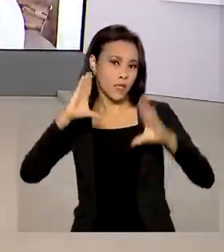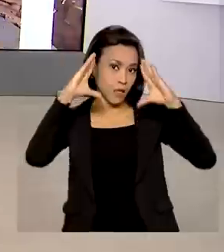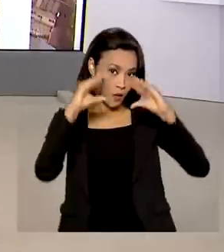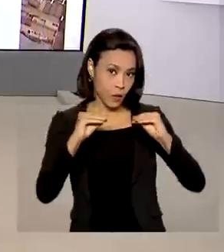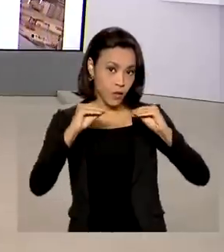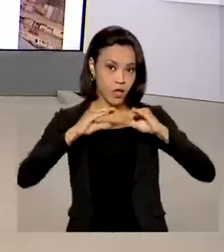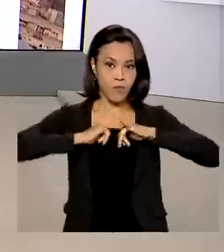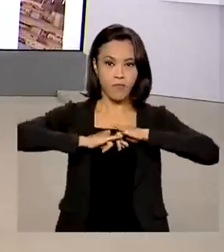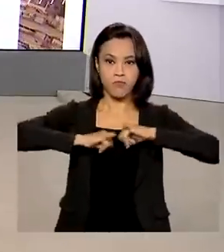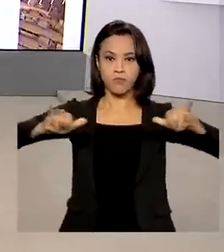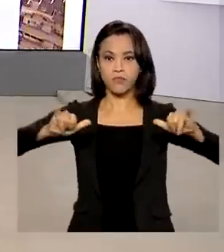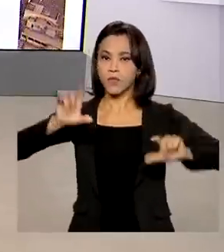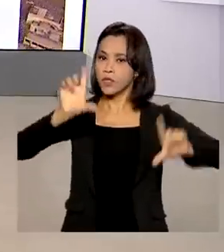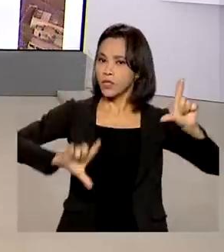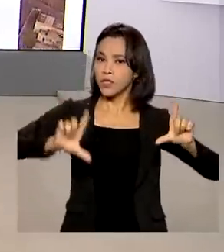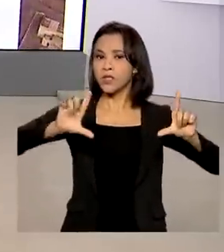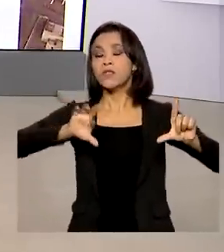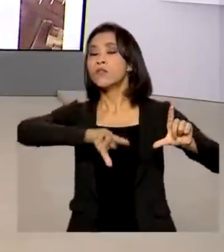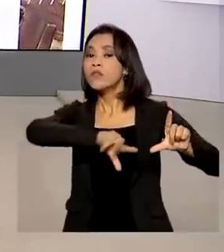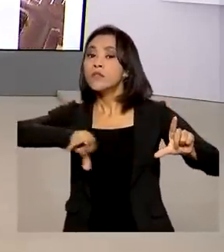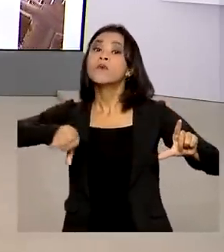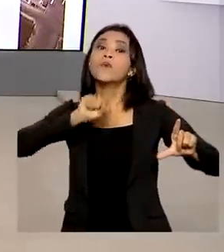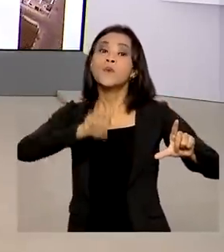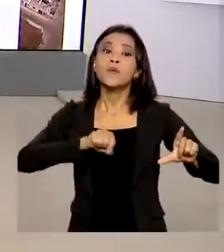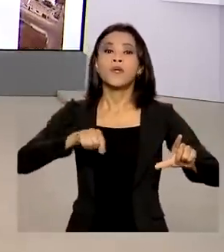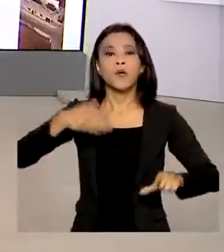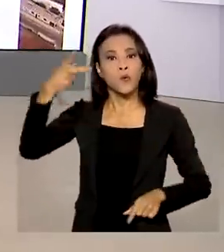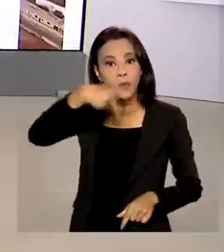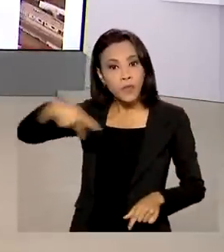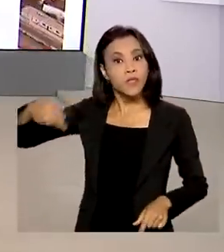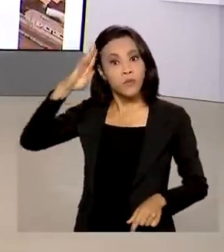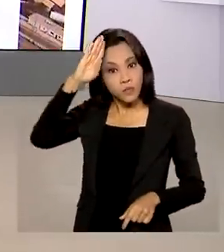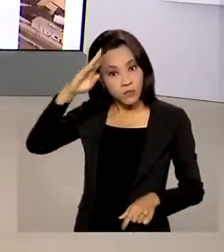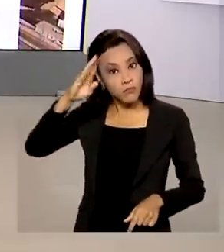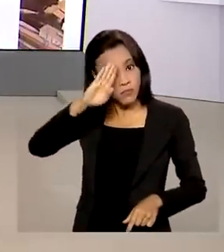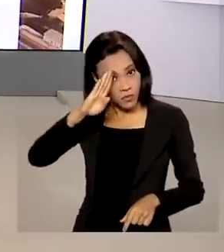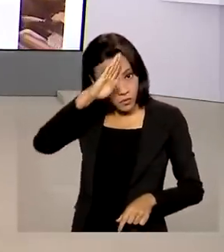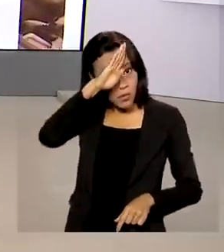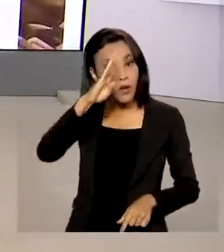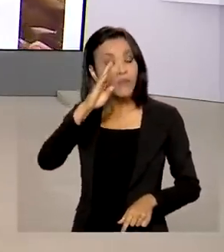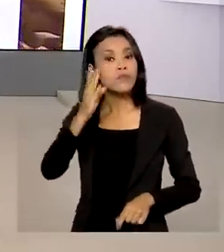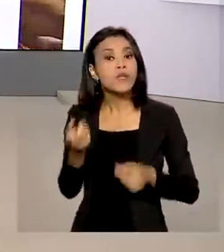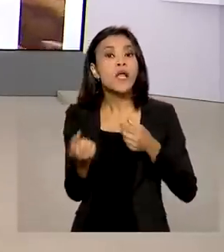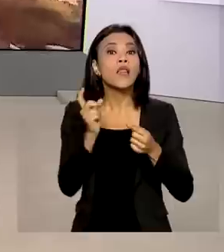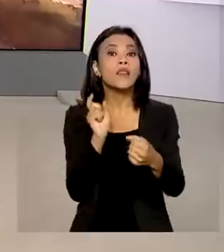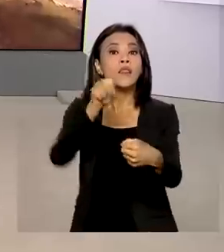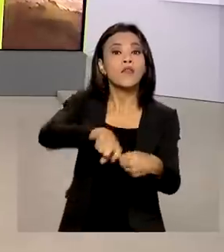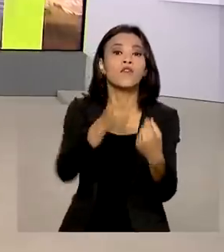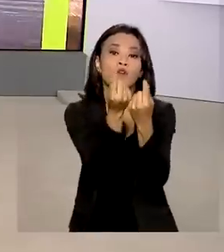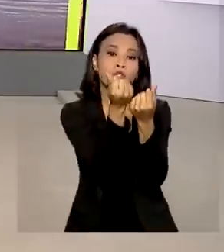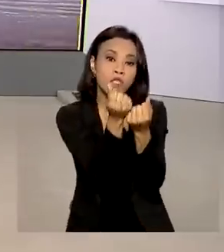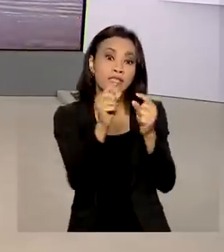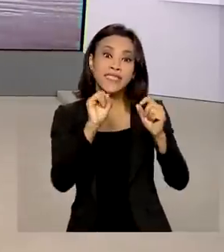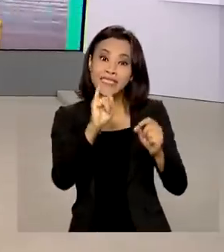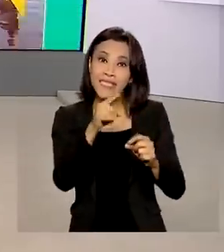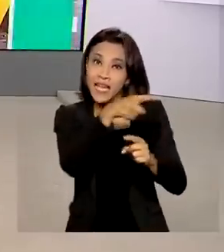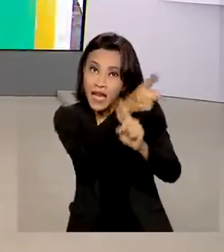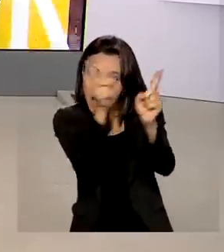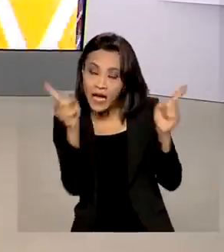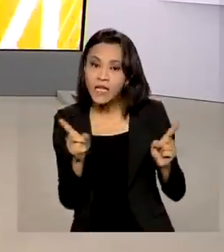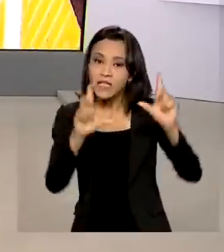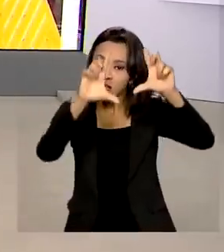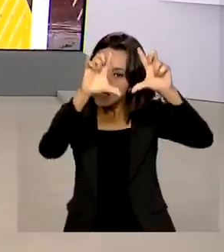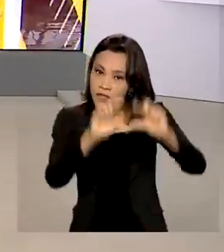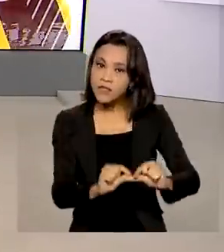o presidente Jair Bolsonaro anunciou a proposta de devolver recursos aos estados caso zerem a cobrança do ICMS